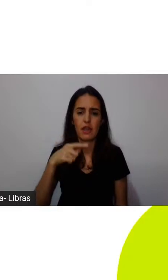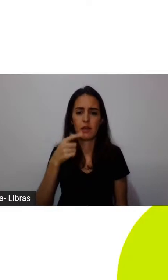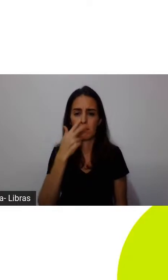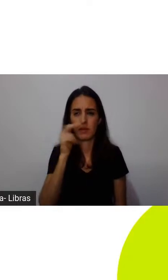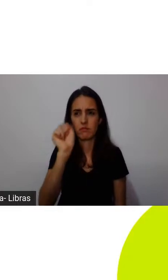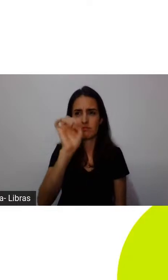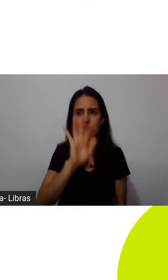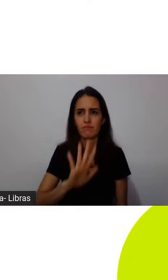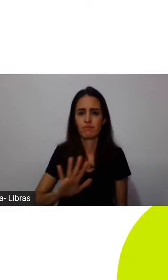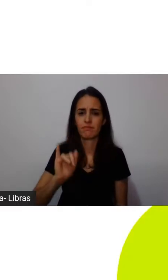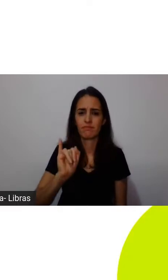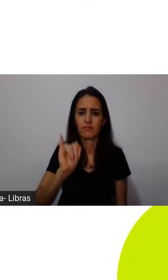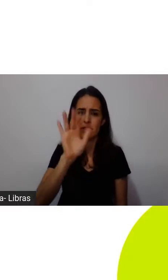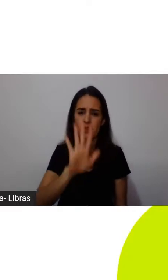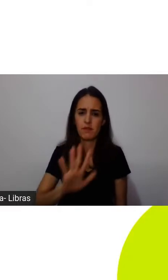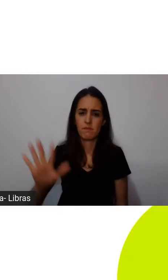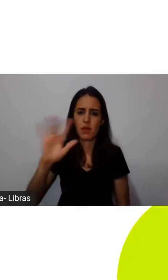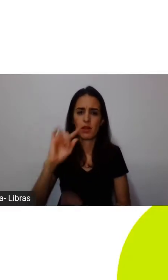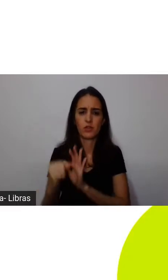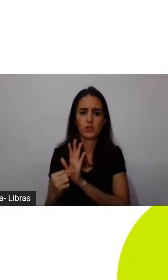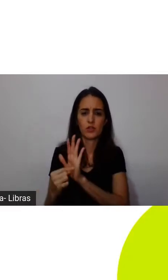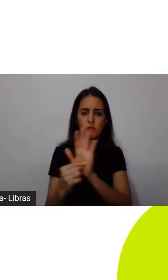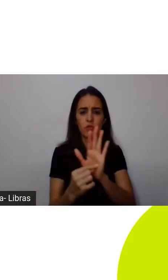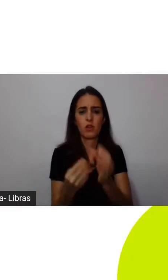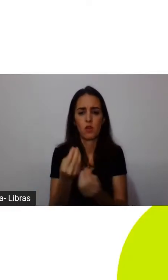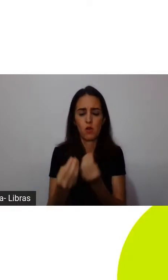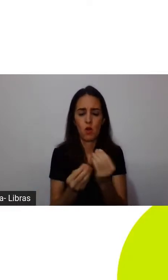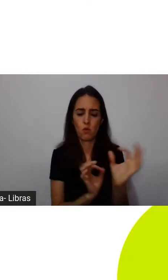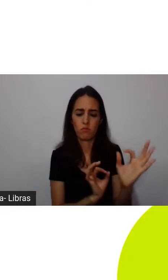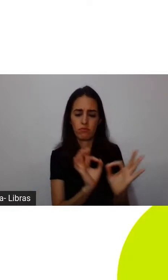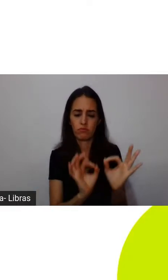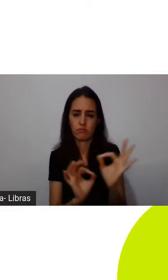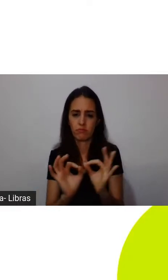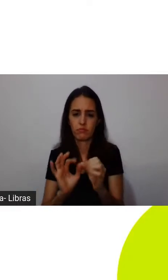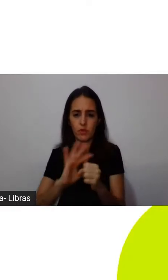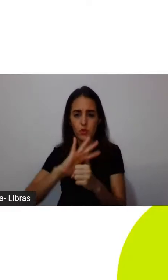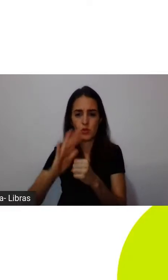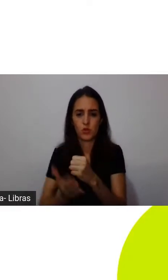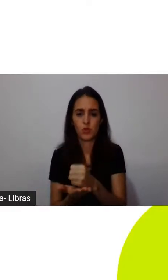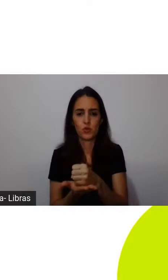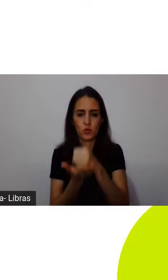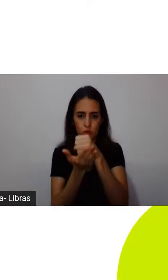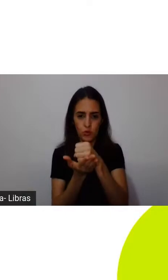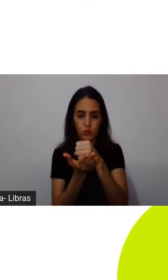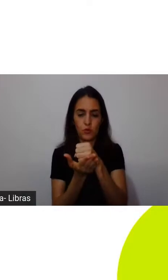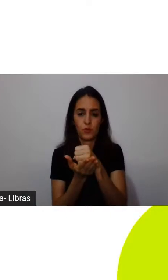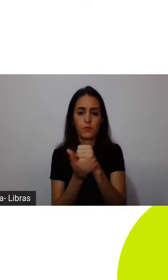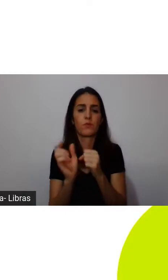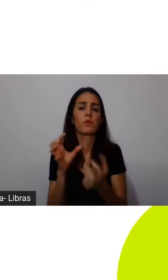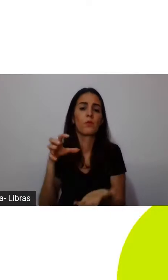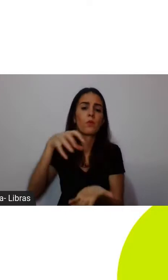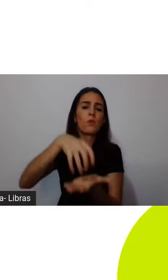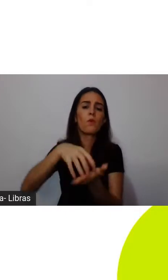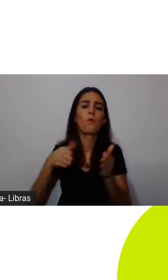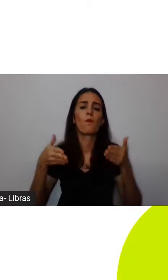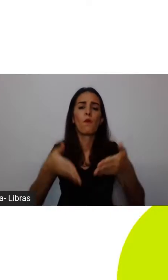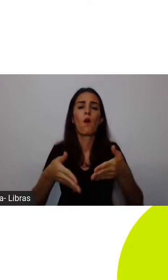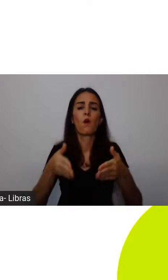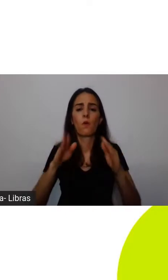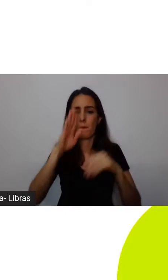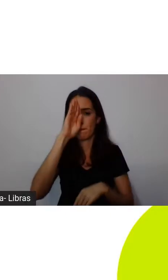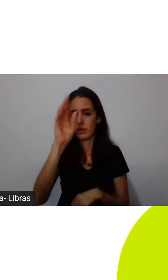verdade, o a gente chama de desenvolvimento sustentável. O núcleo do Dunnett seriam as questões sociais, e